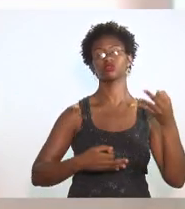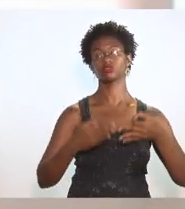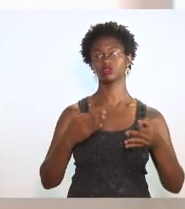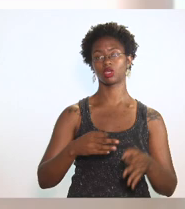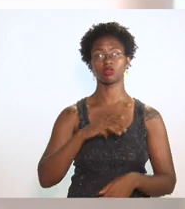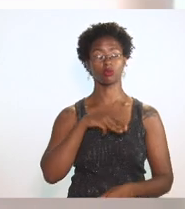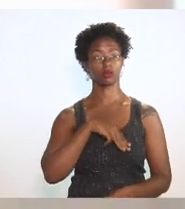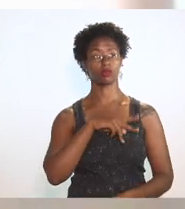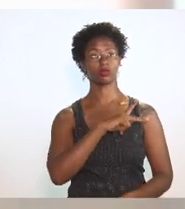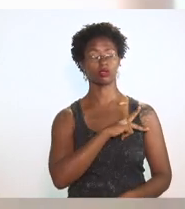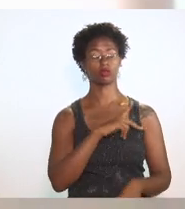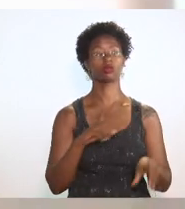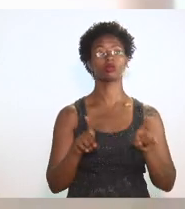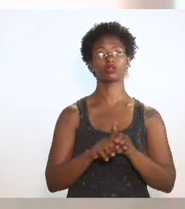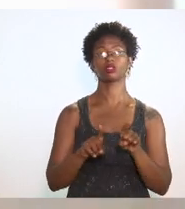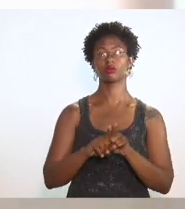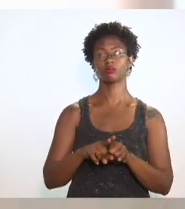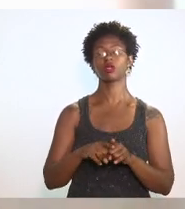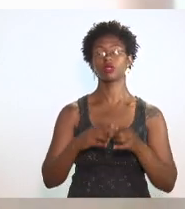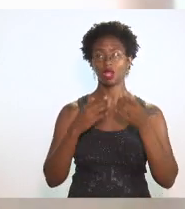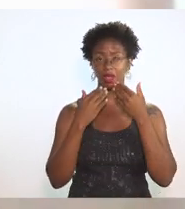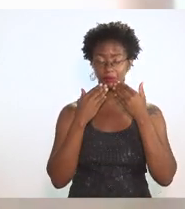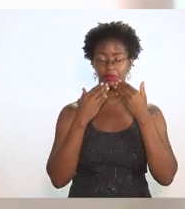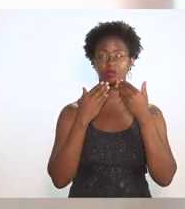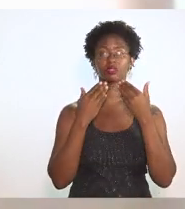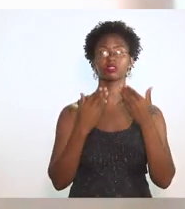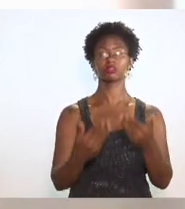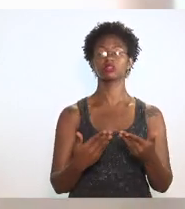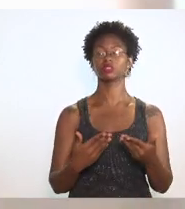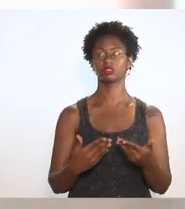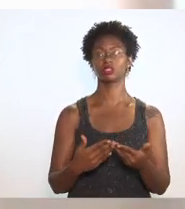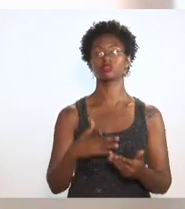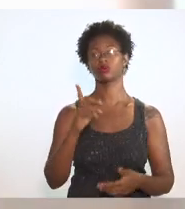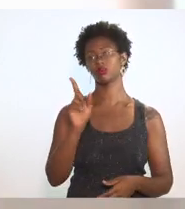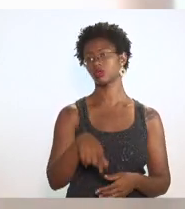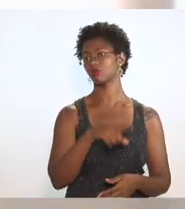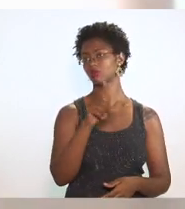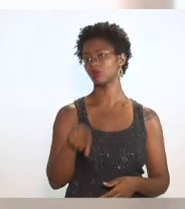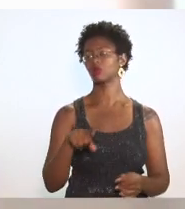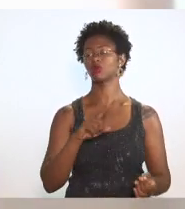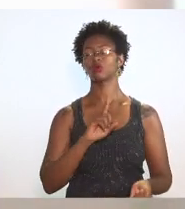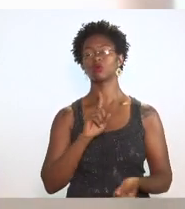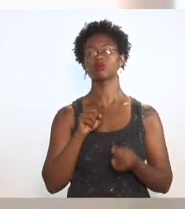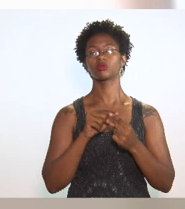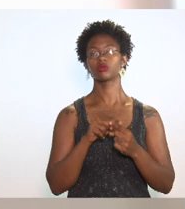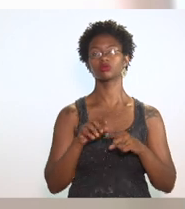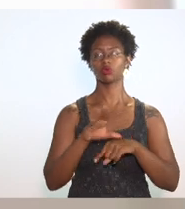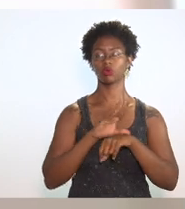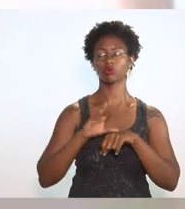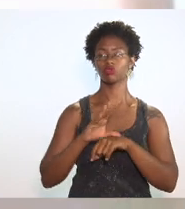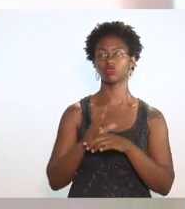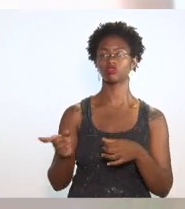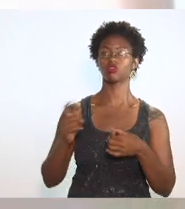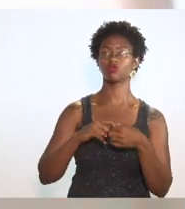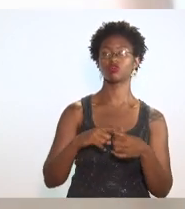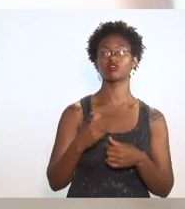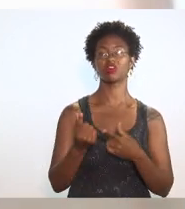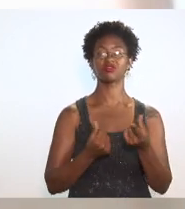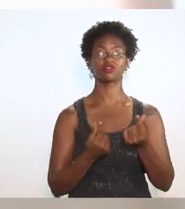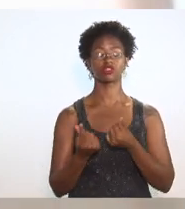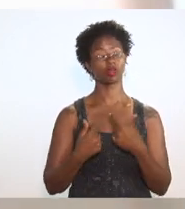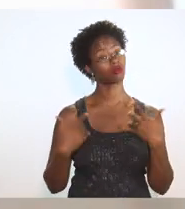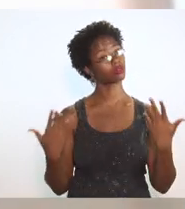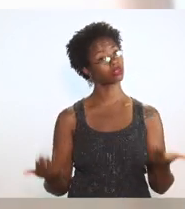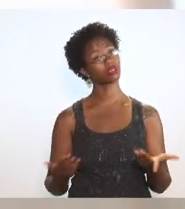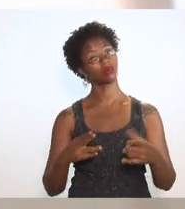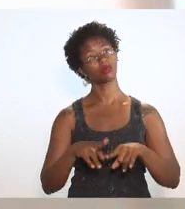Público e também a apresentação de impugnação por parte do Conselho de Recuperação Fiscal. Então, é por uma